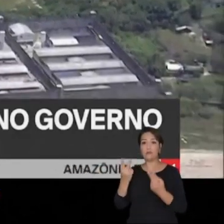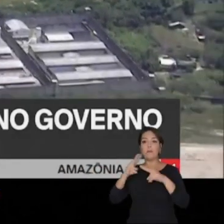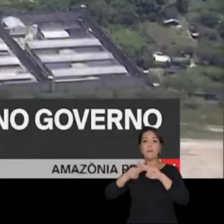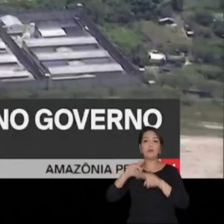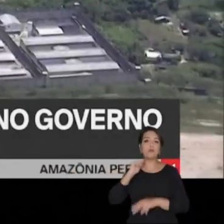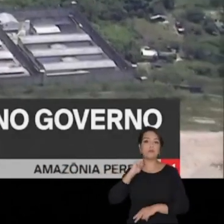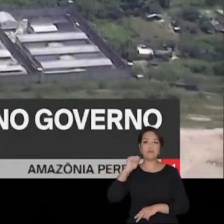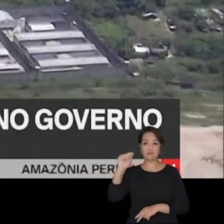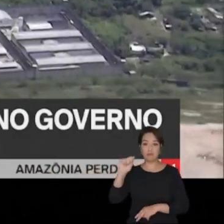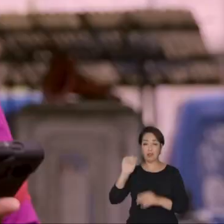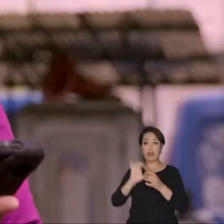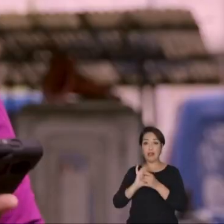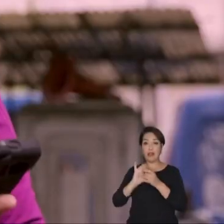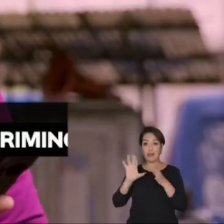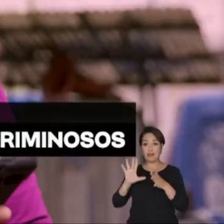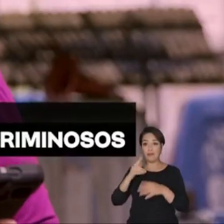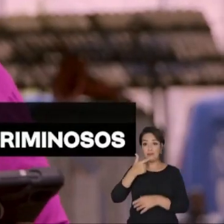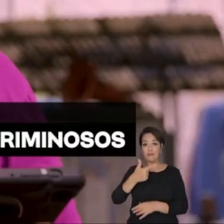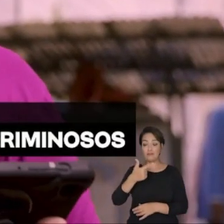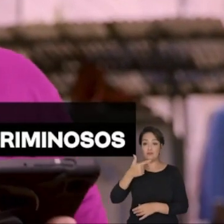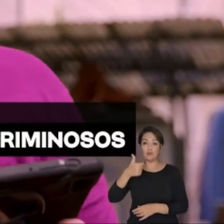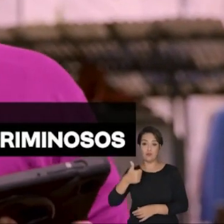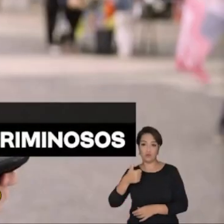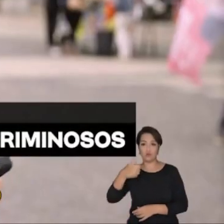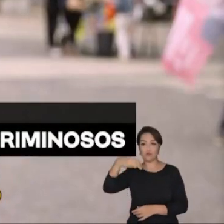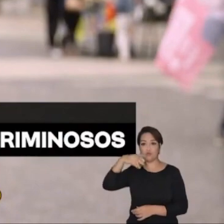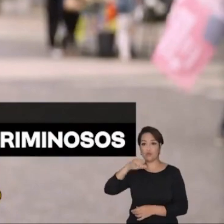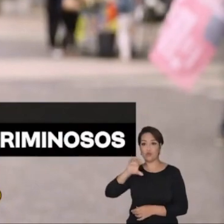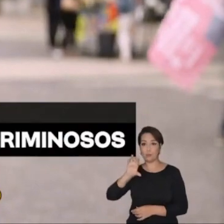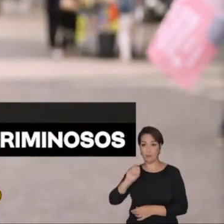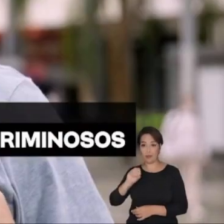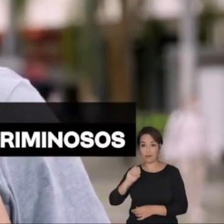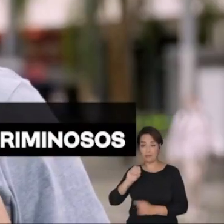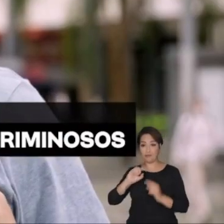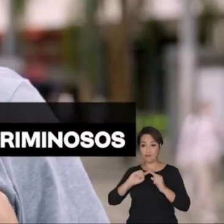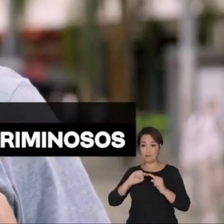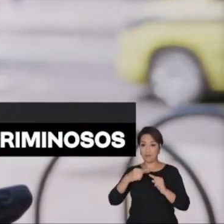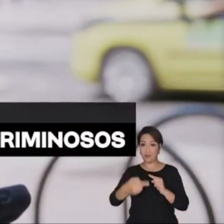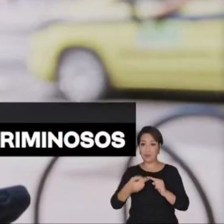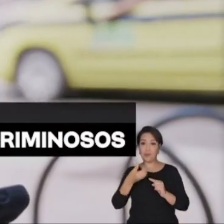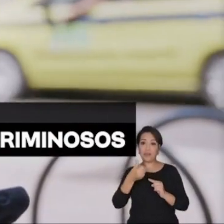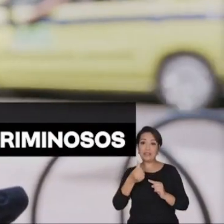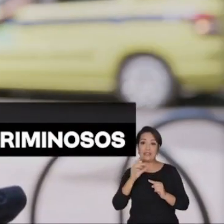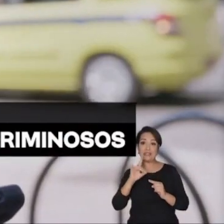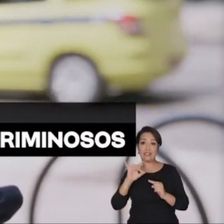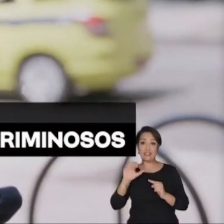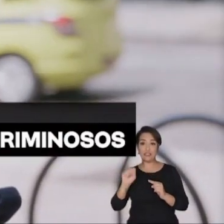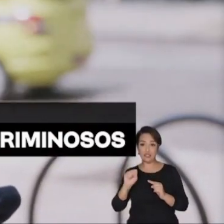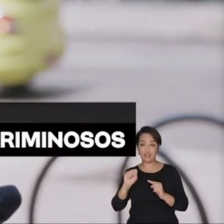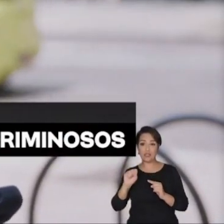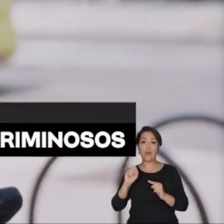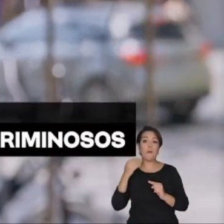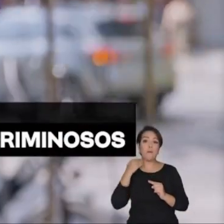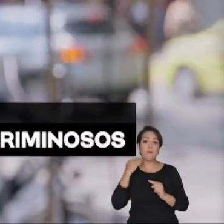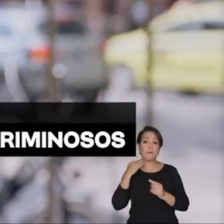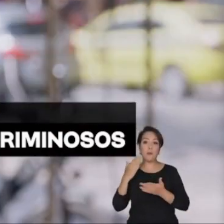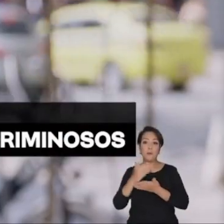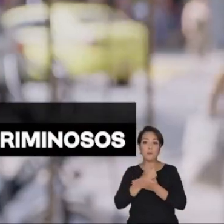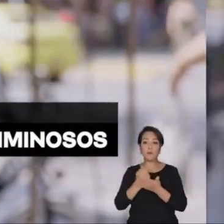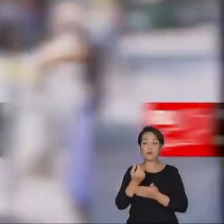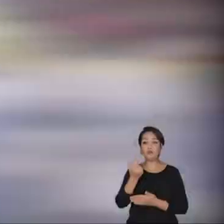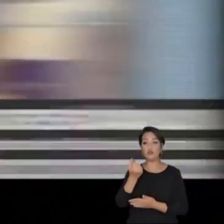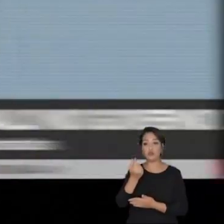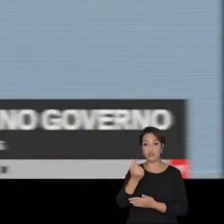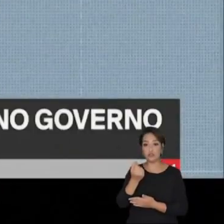e estelionato e um por homicídio. Caraca! Um Estado totalmente dominado pelo crime organizado. A gente é governado por